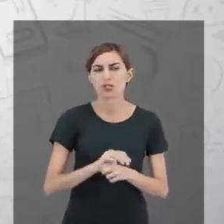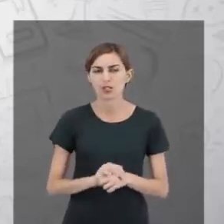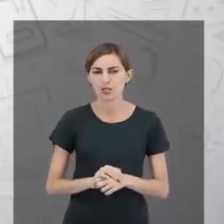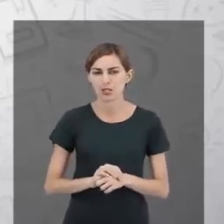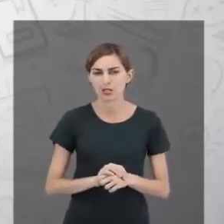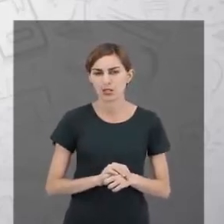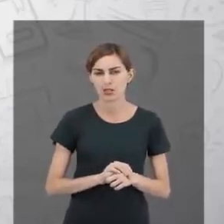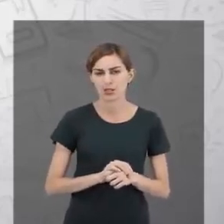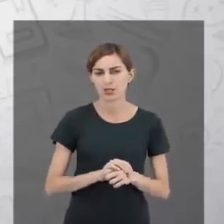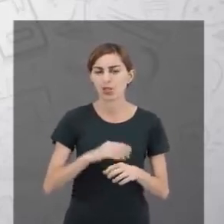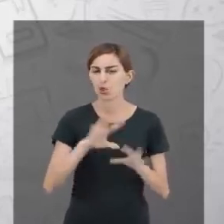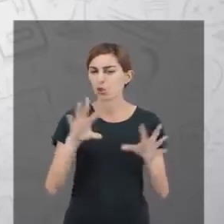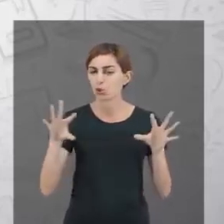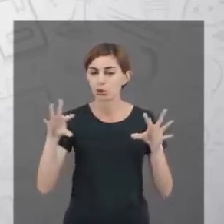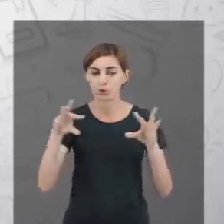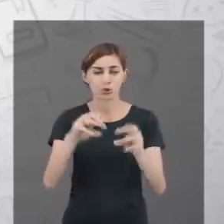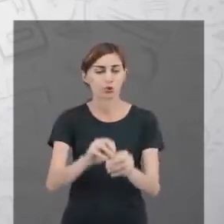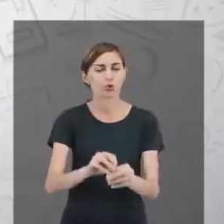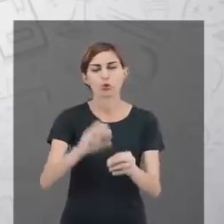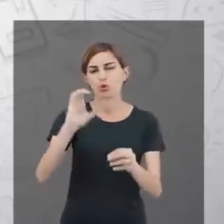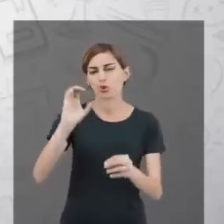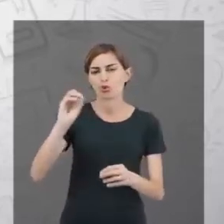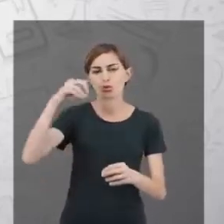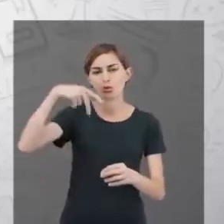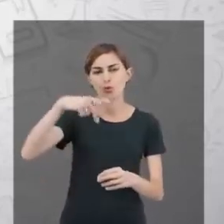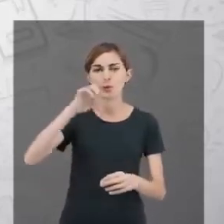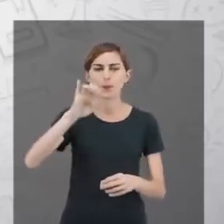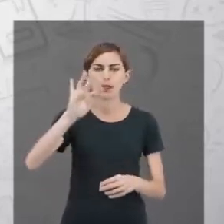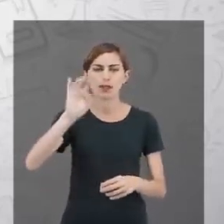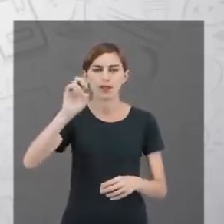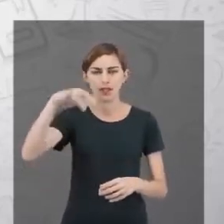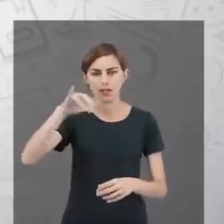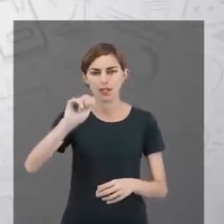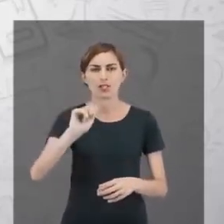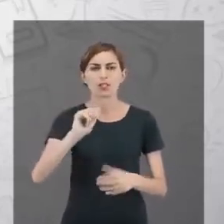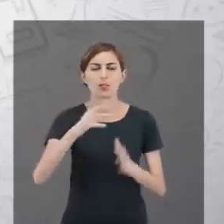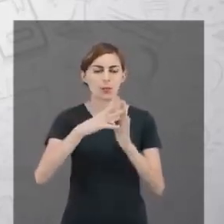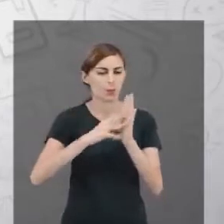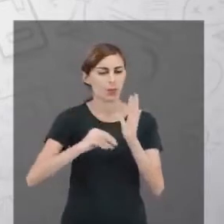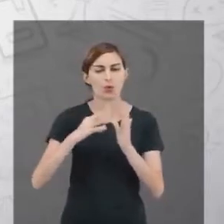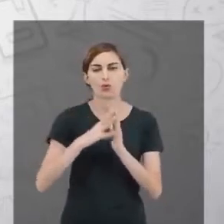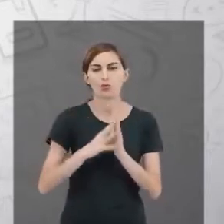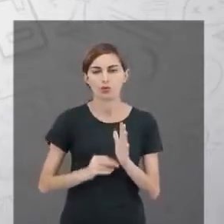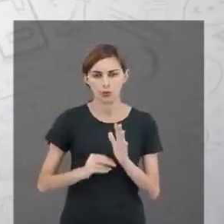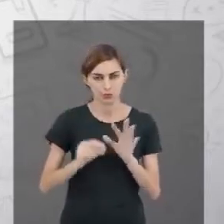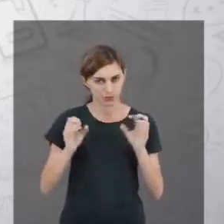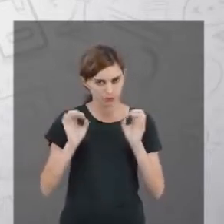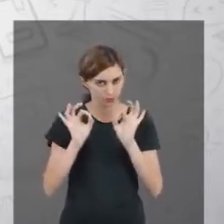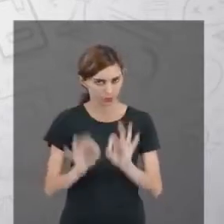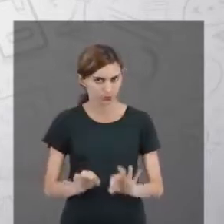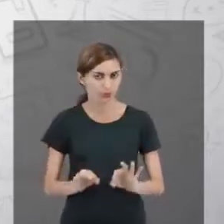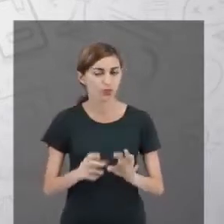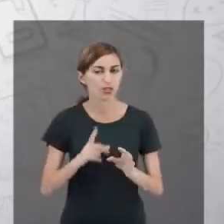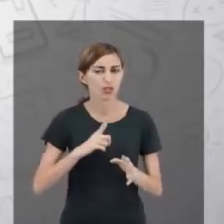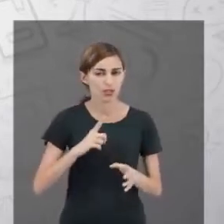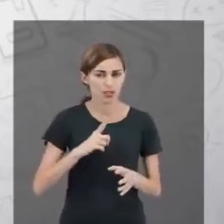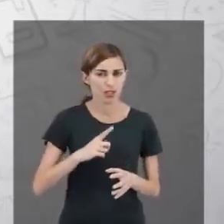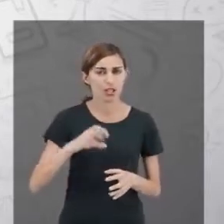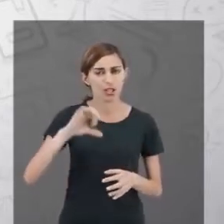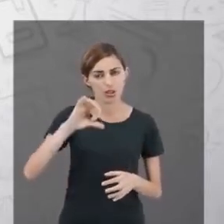para todas as competências do módulo, certo? Então, você tem